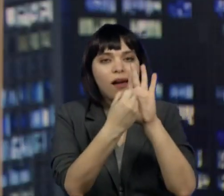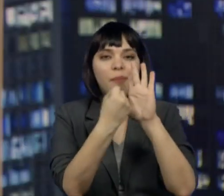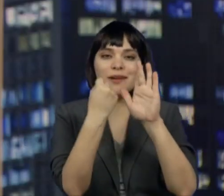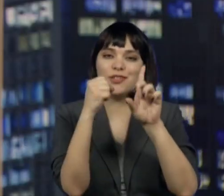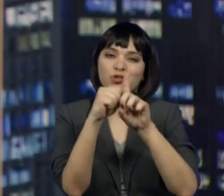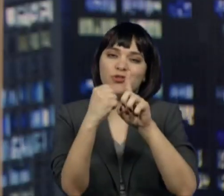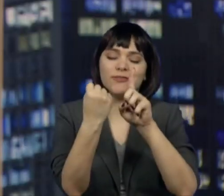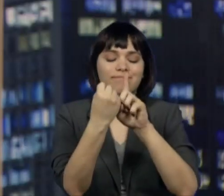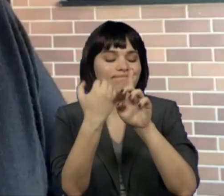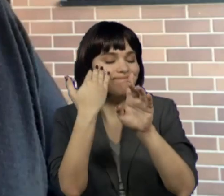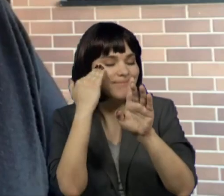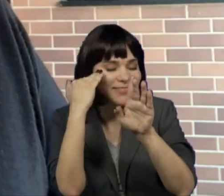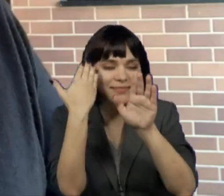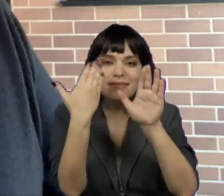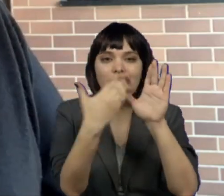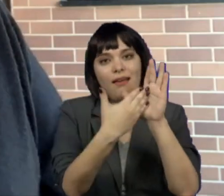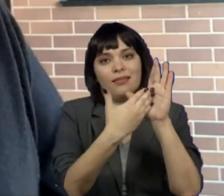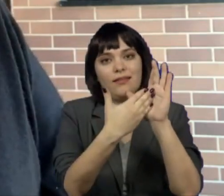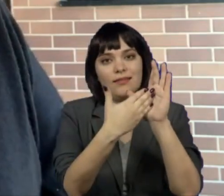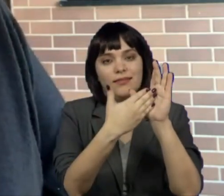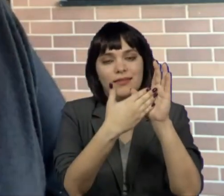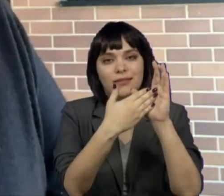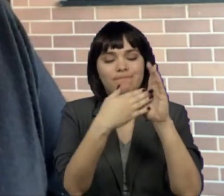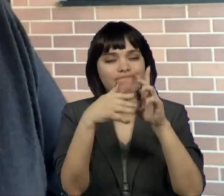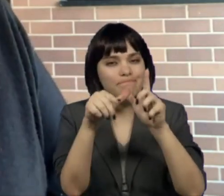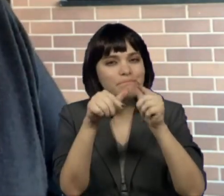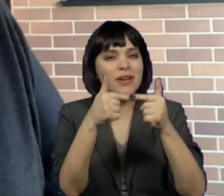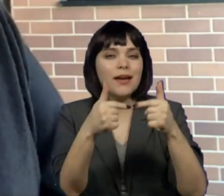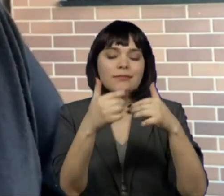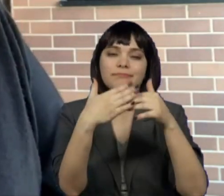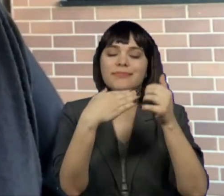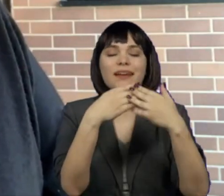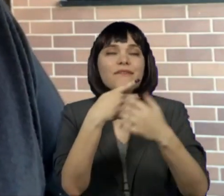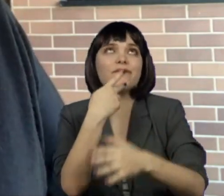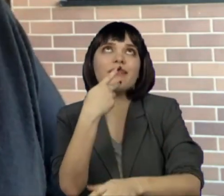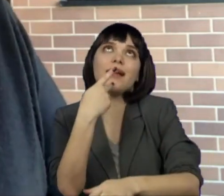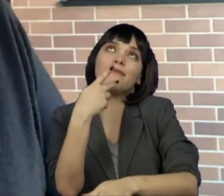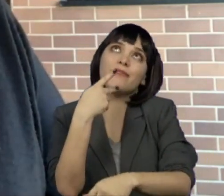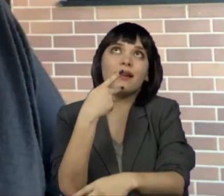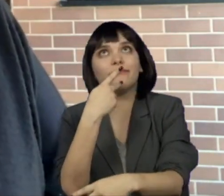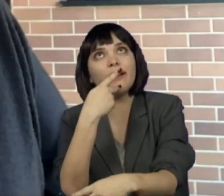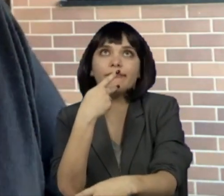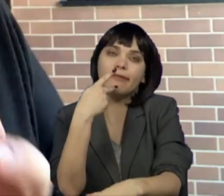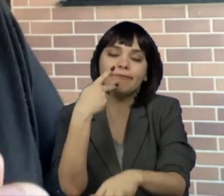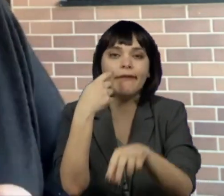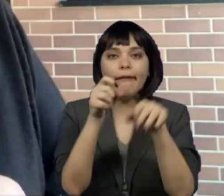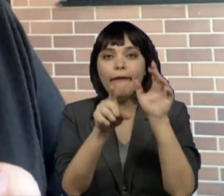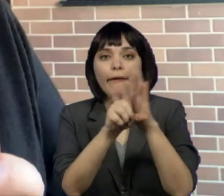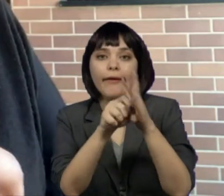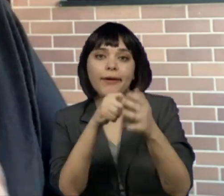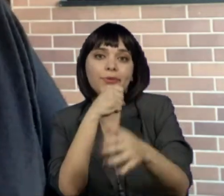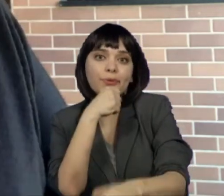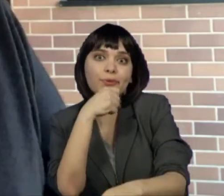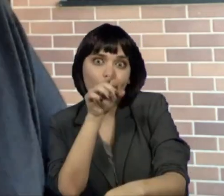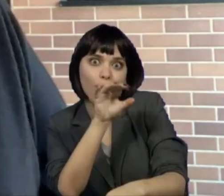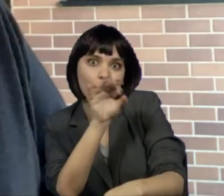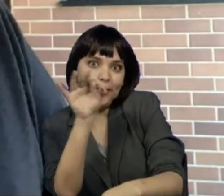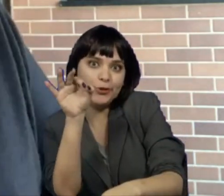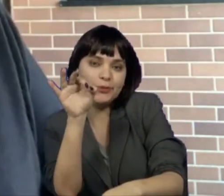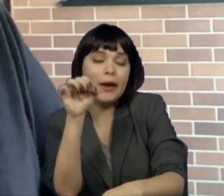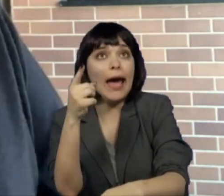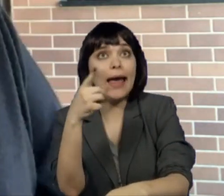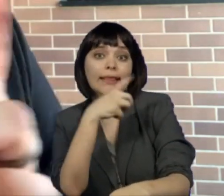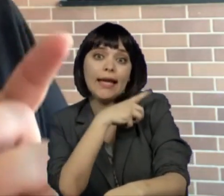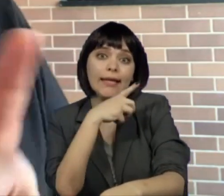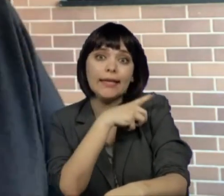Que as pessoas entendam que essa lei exista, que as pessoas passem a praticar. Todo mundo gosta muito de lembrar do Estatuto do Idoso, o é ótimo. Em diversas